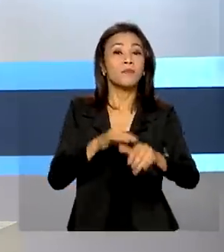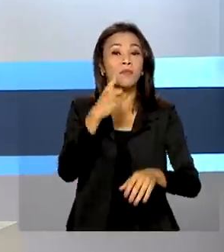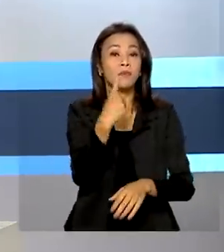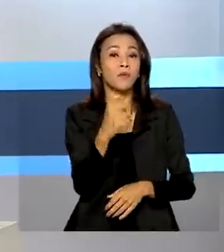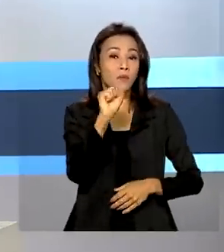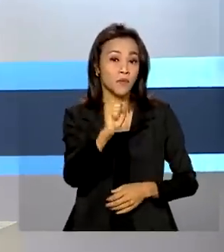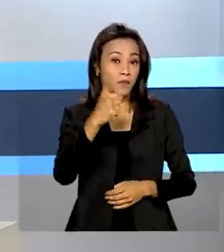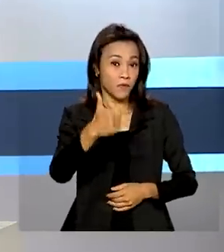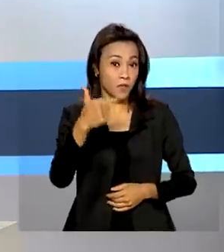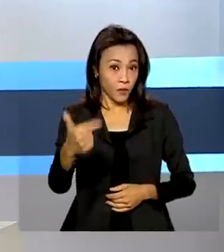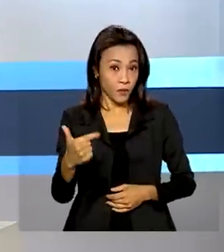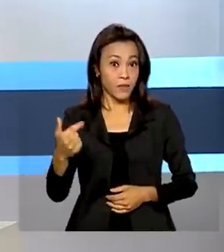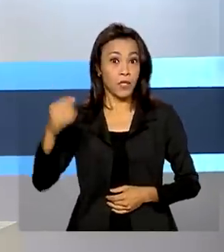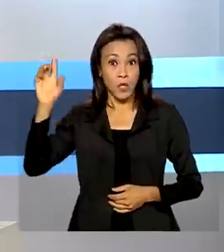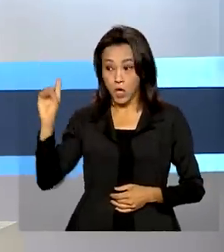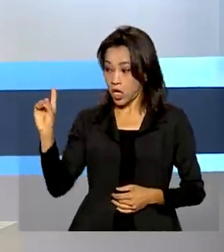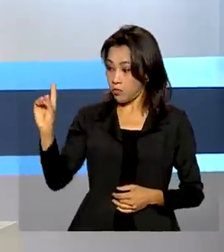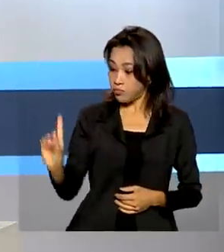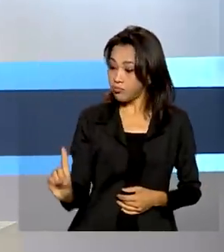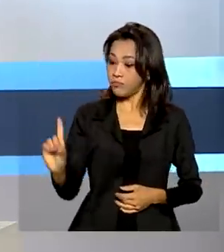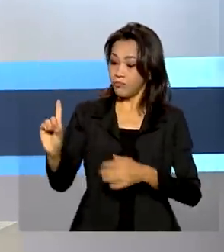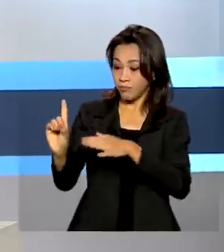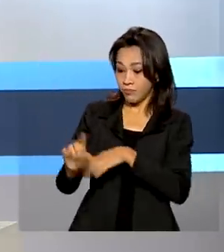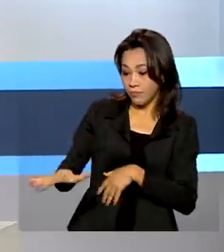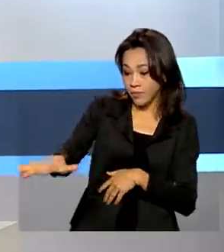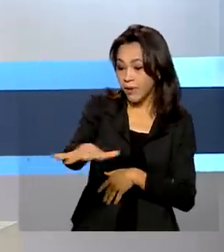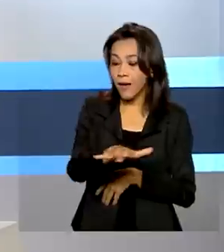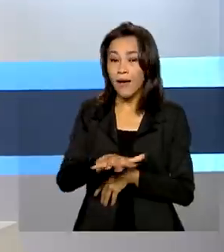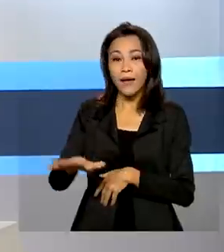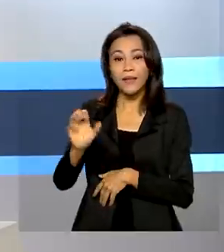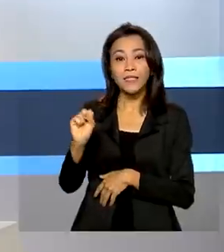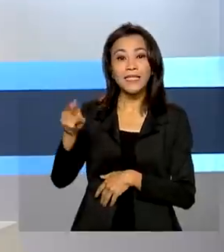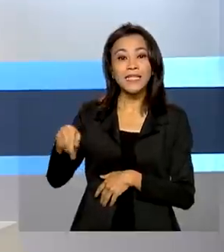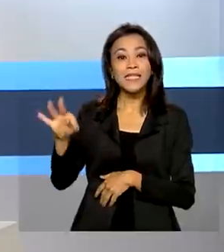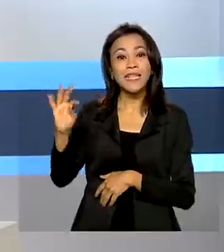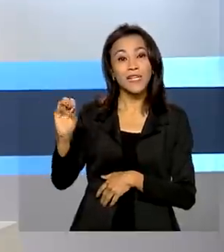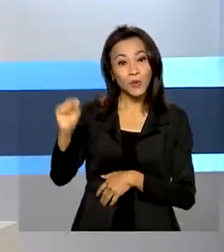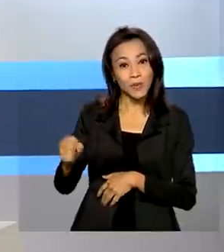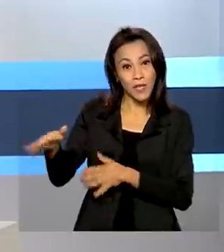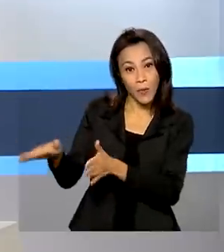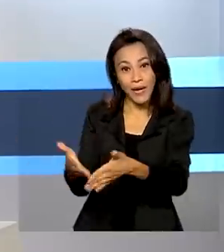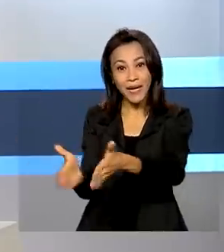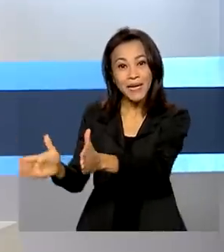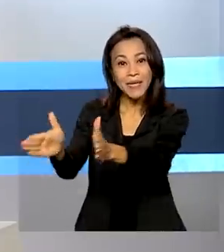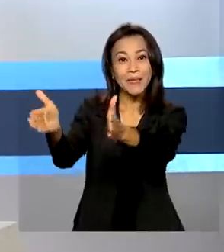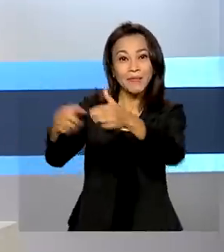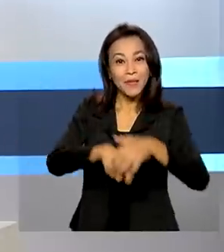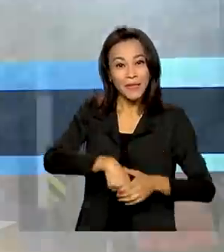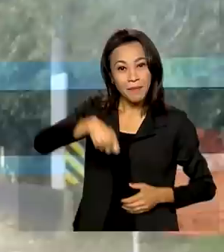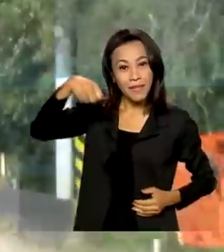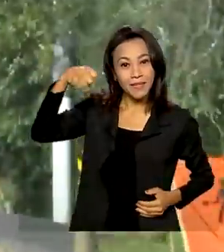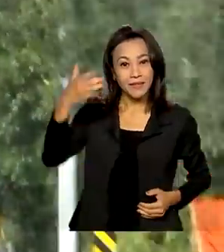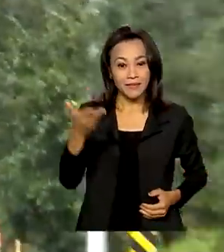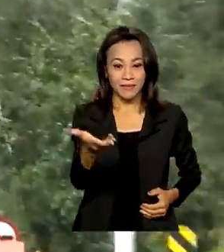imperador passou pela Estrada Velha de Santos, que ficou conhecida como Caminho da Independência.